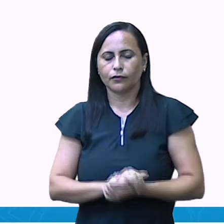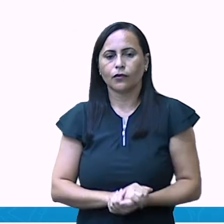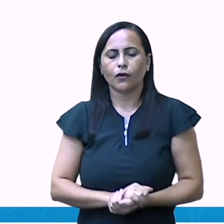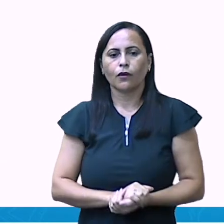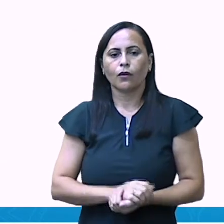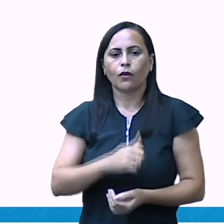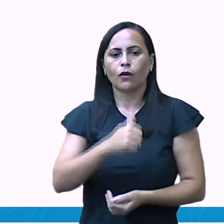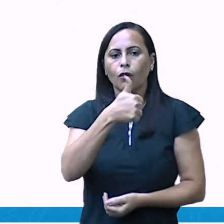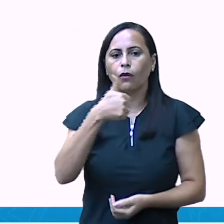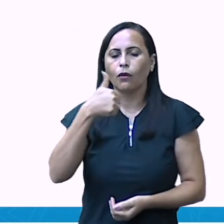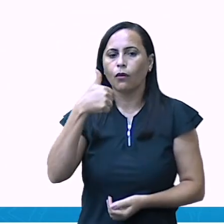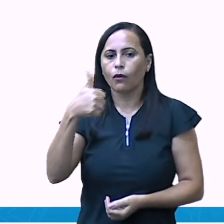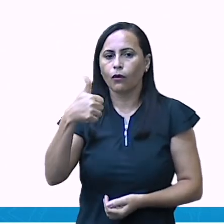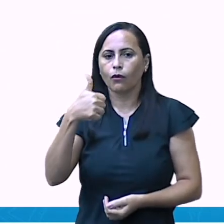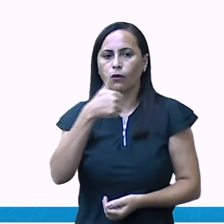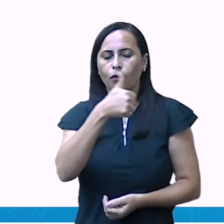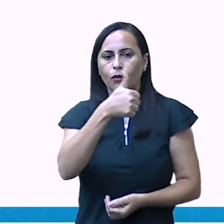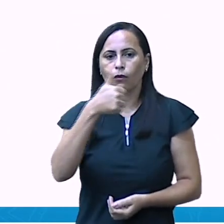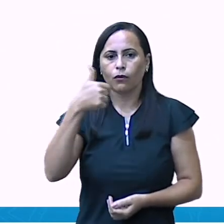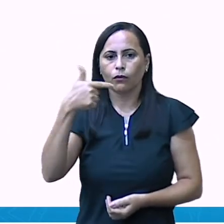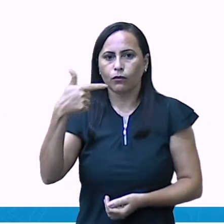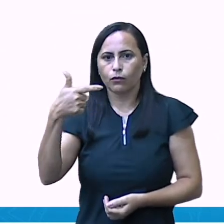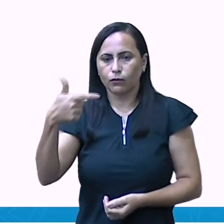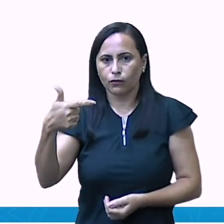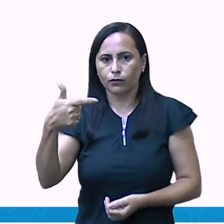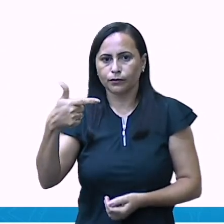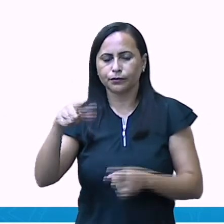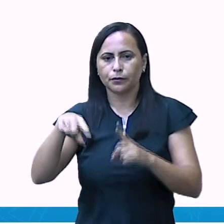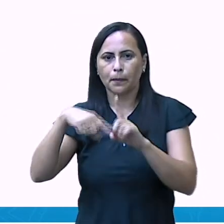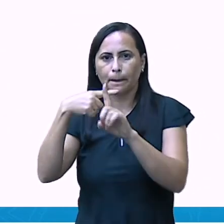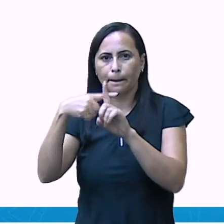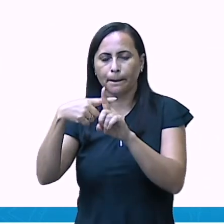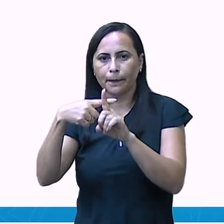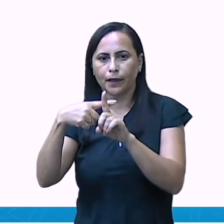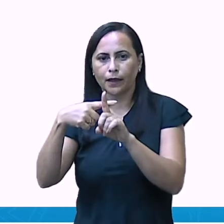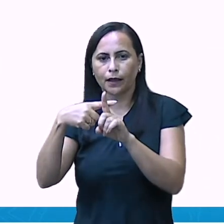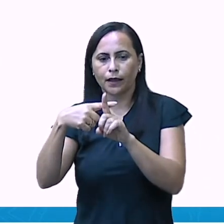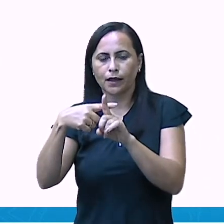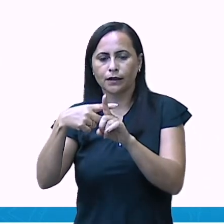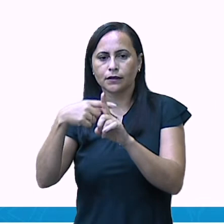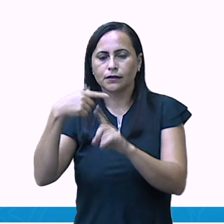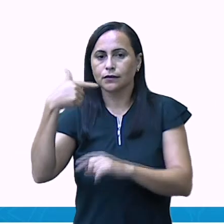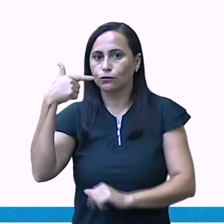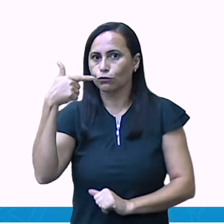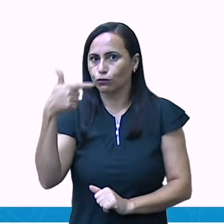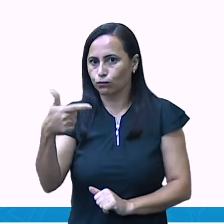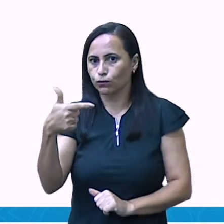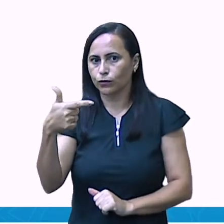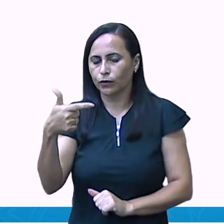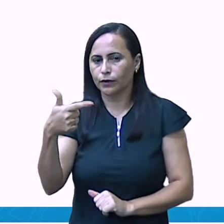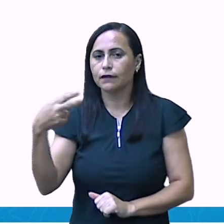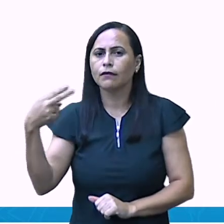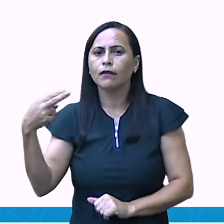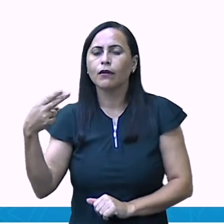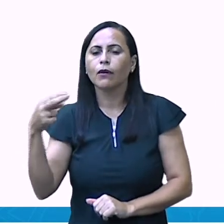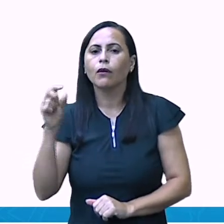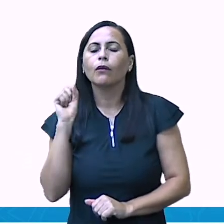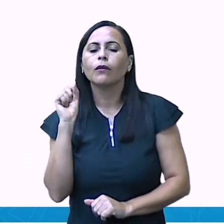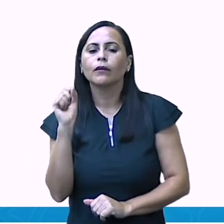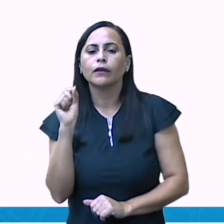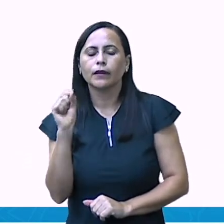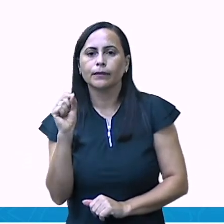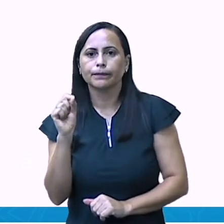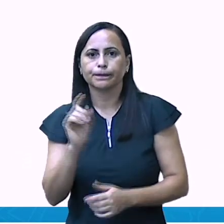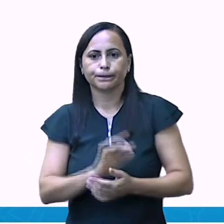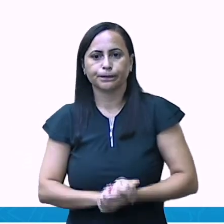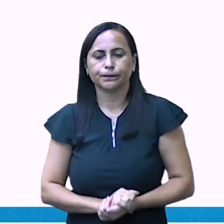Onze. Doze. Mais um. Dois. Ou seja, doze mais